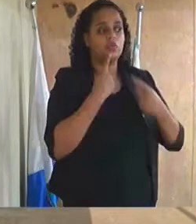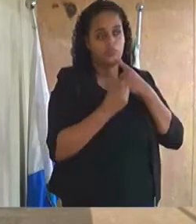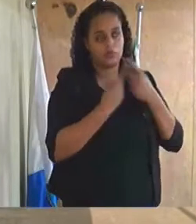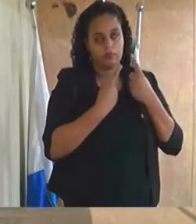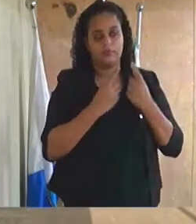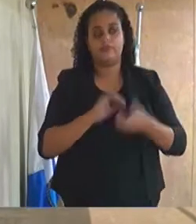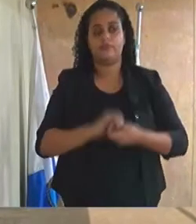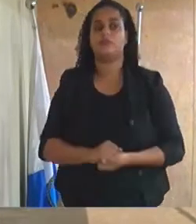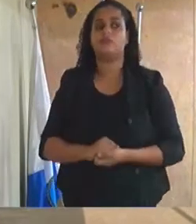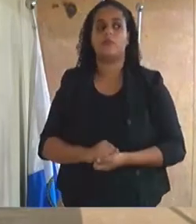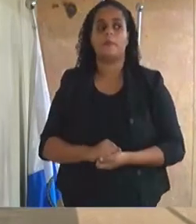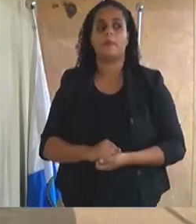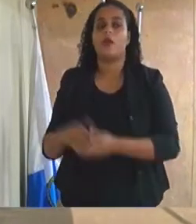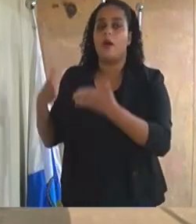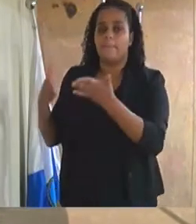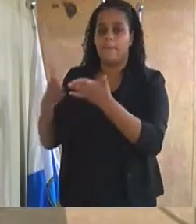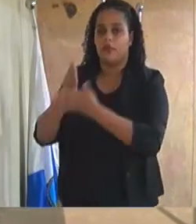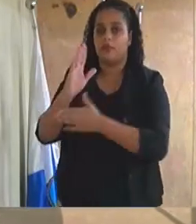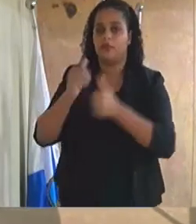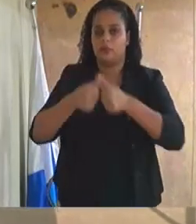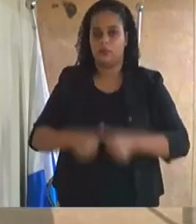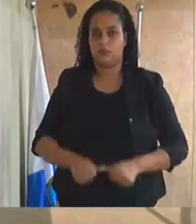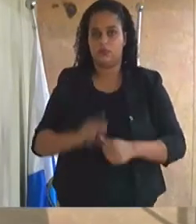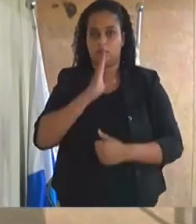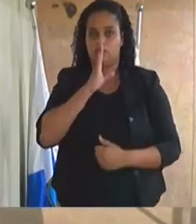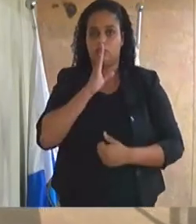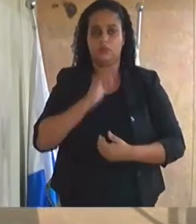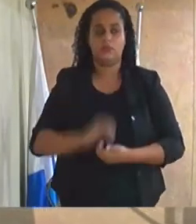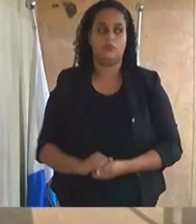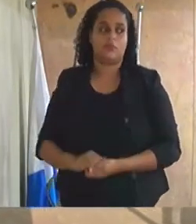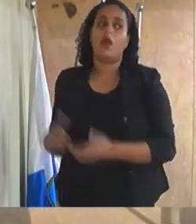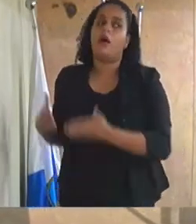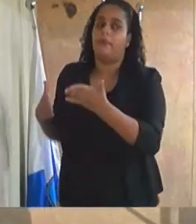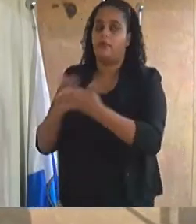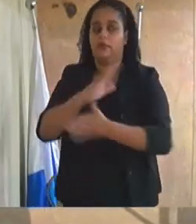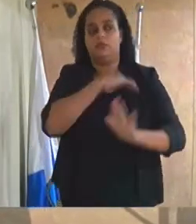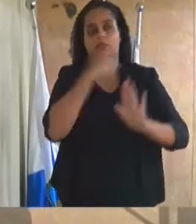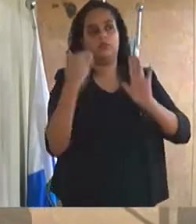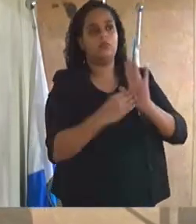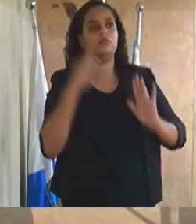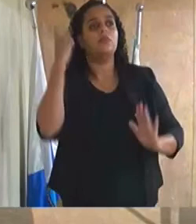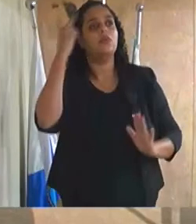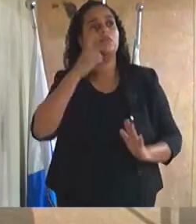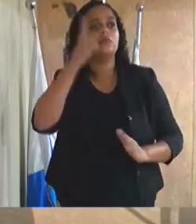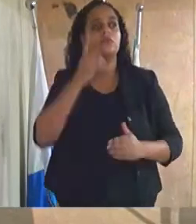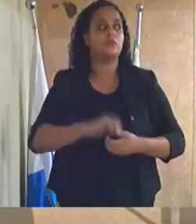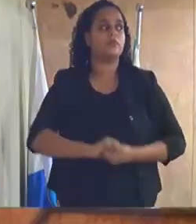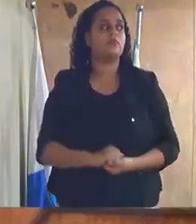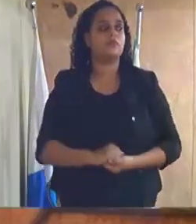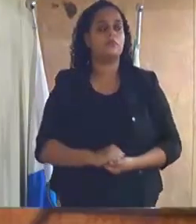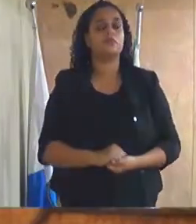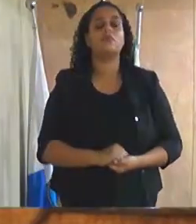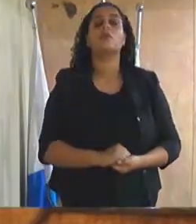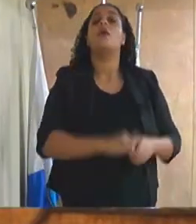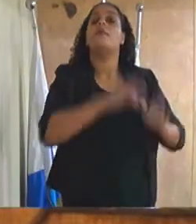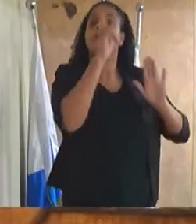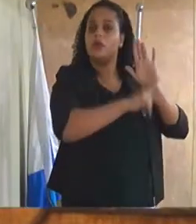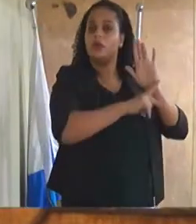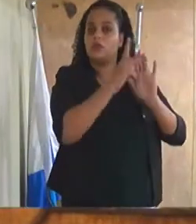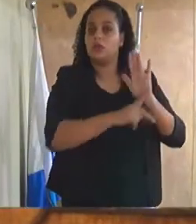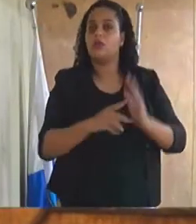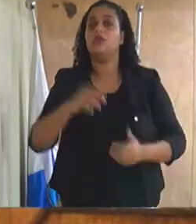vereadores que aprovam permaneçam como estão aprovado por unanimidade projeto de lei número